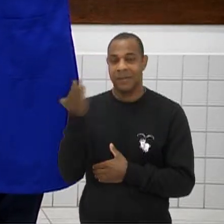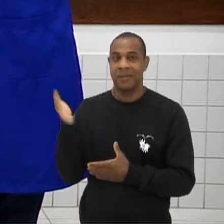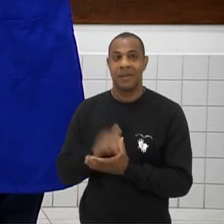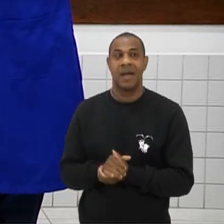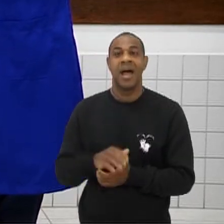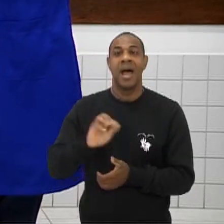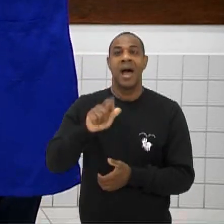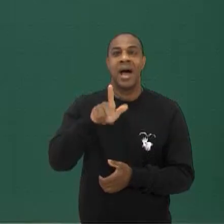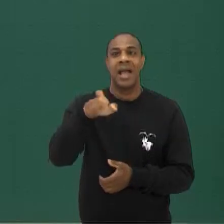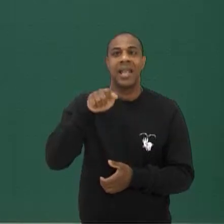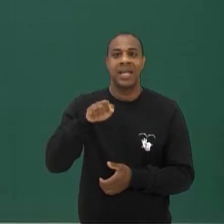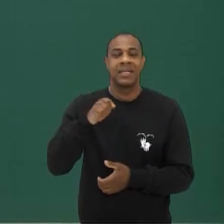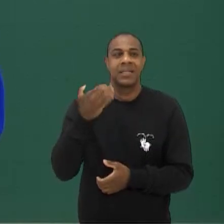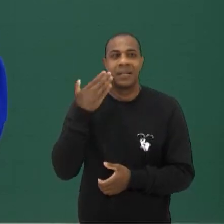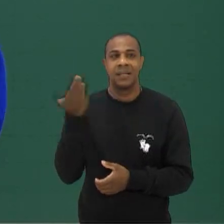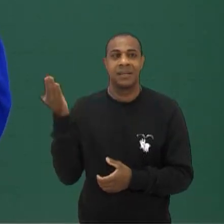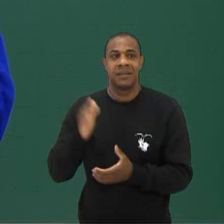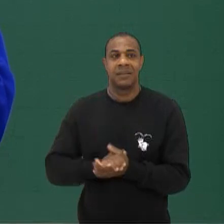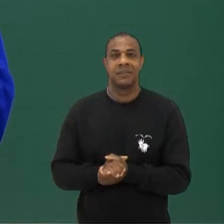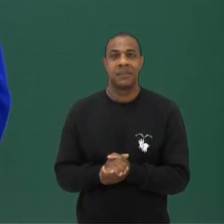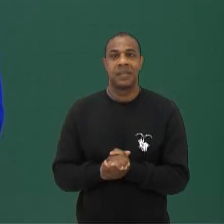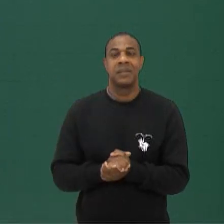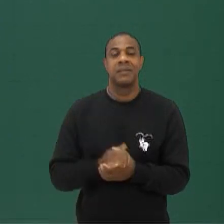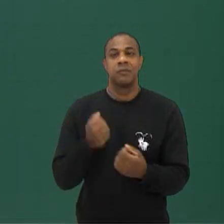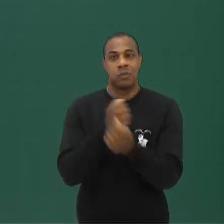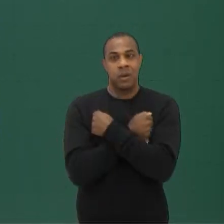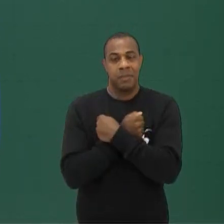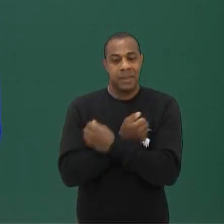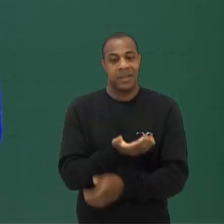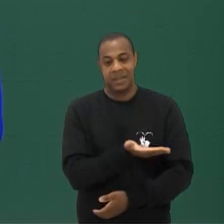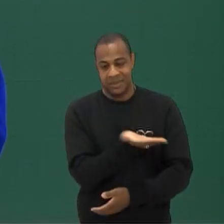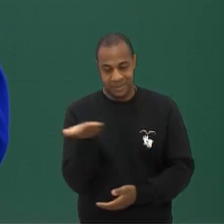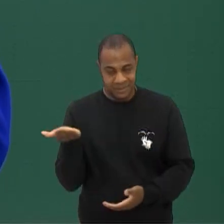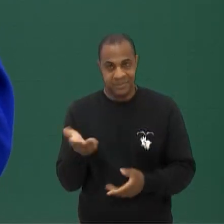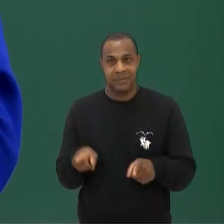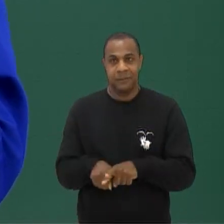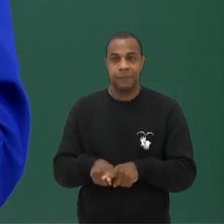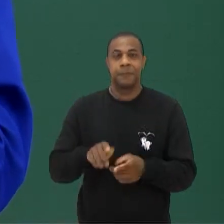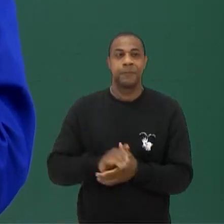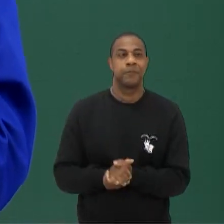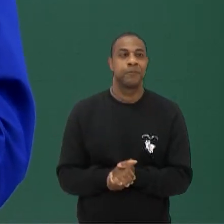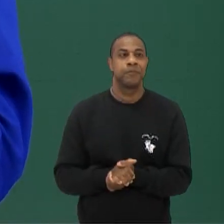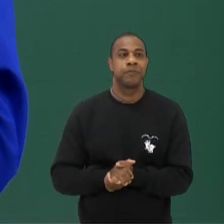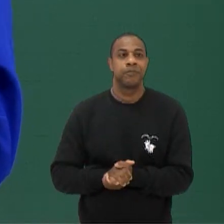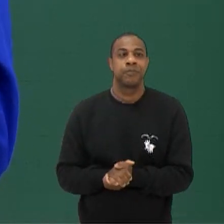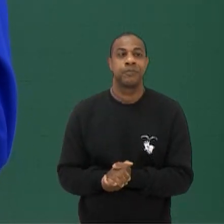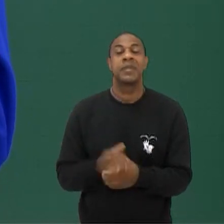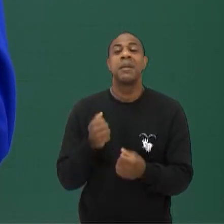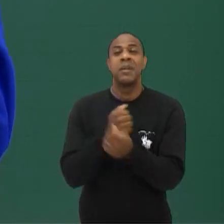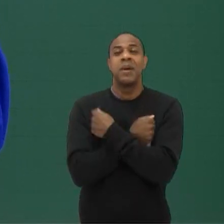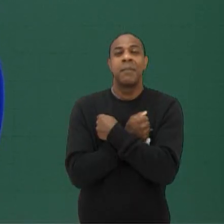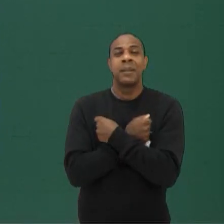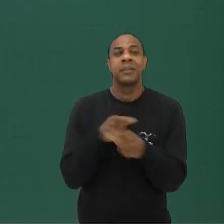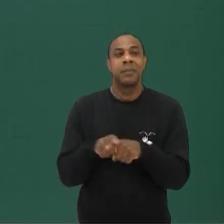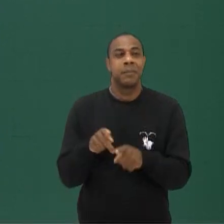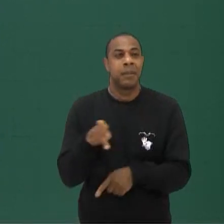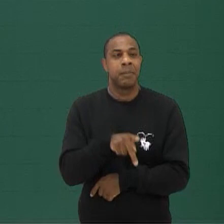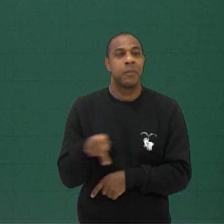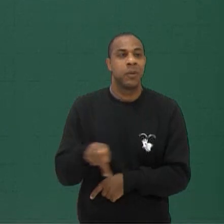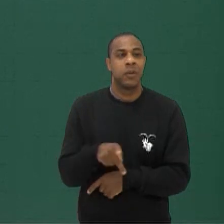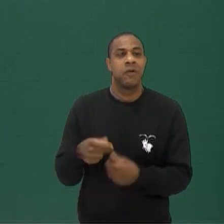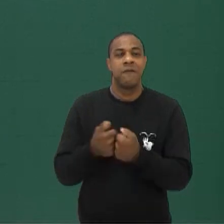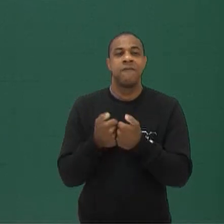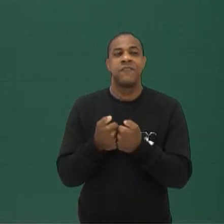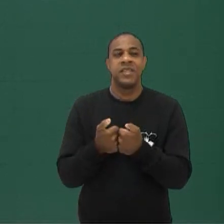Alex Lima de Paula Pede para a gente Mandar um salve Para o pessoal de reserva Então um grande abraço Para vocês Então ali Manda um abraço Para a professora de